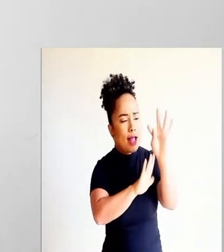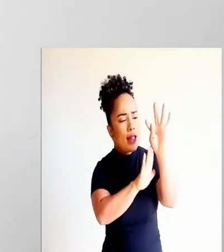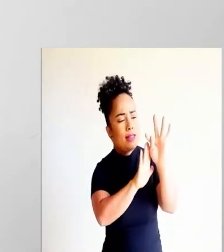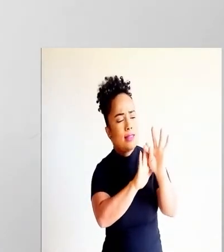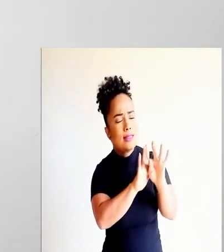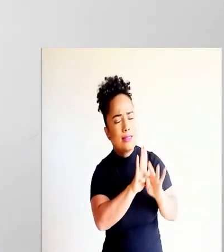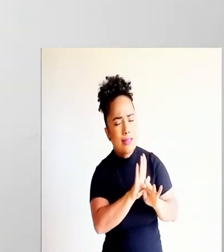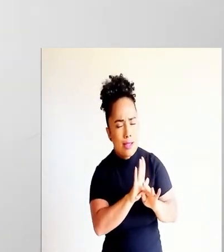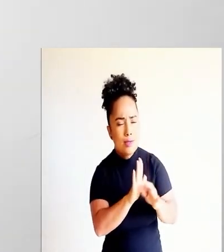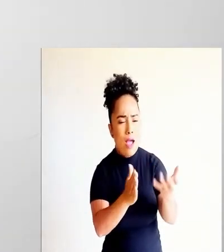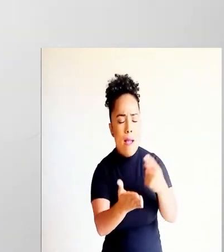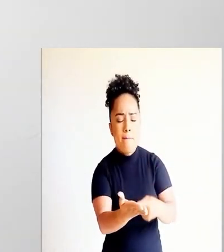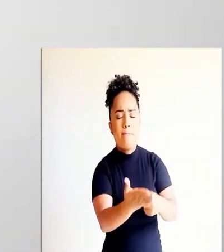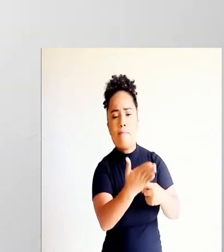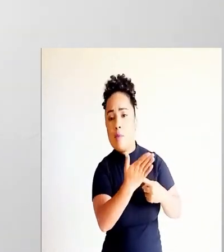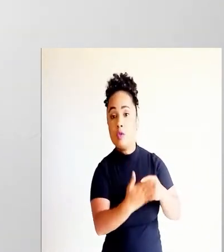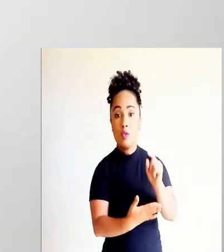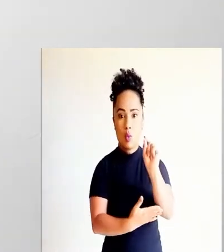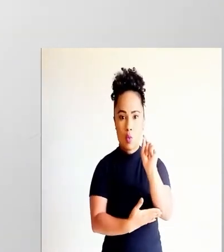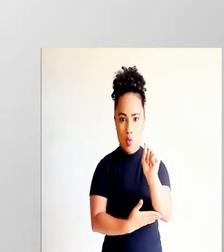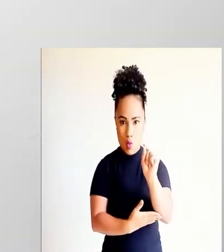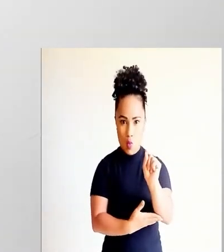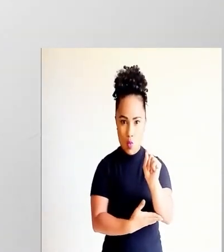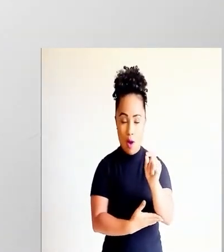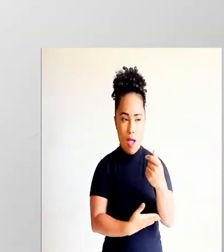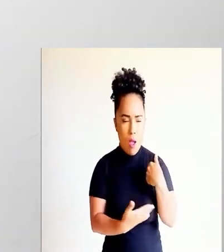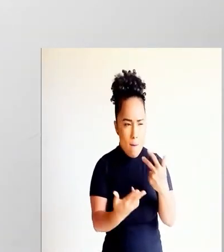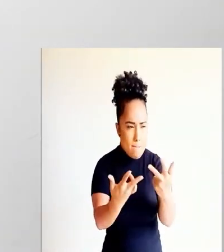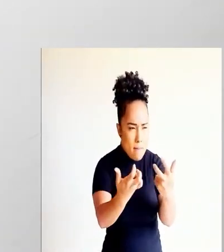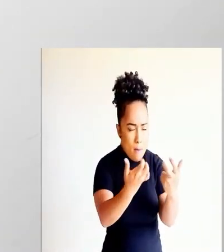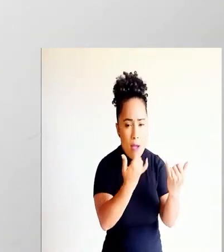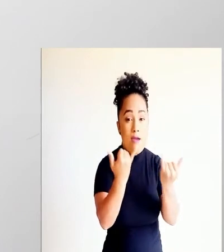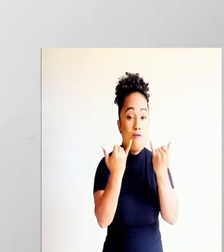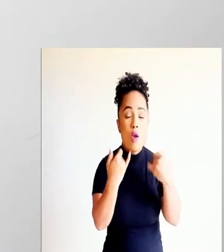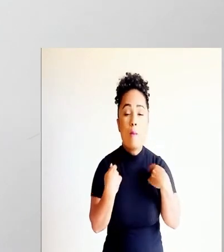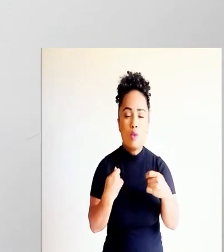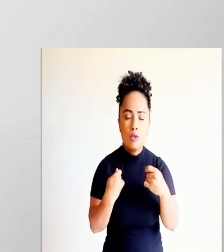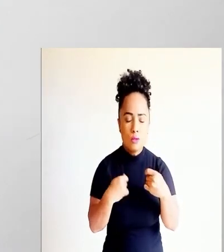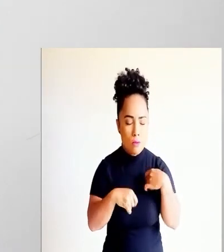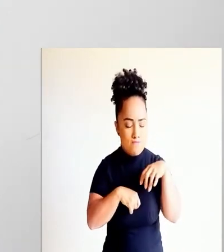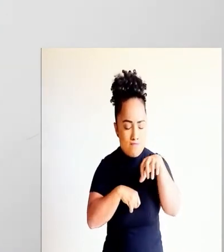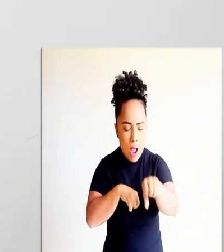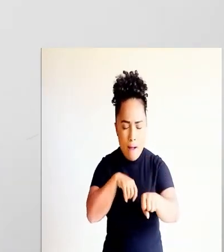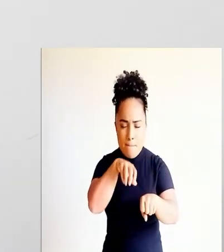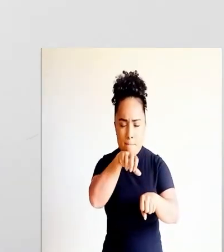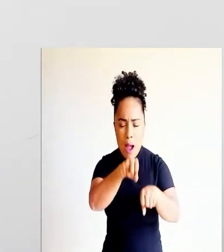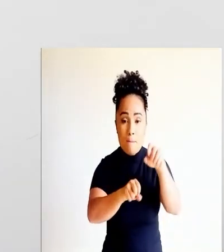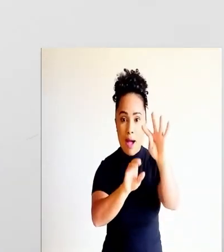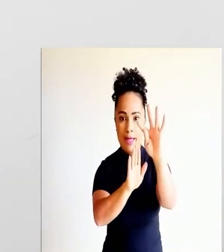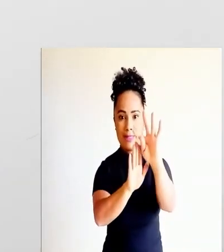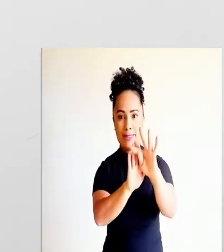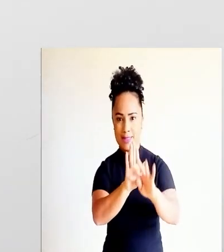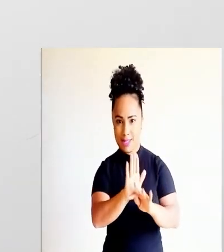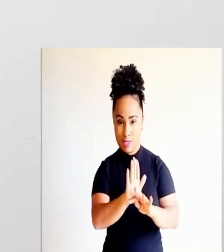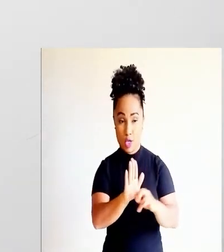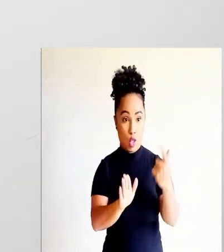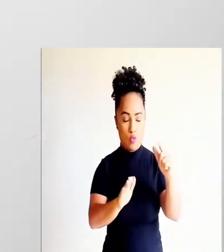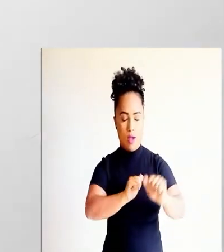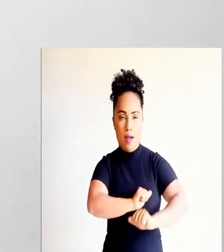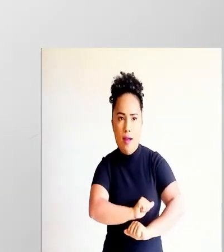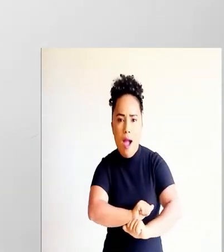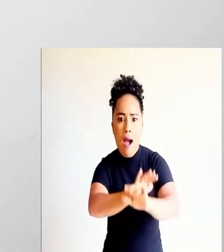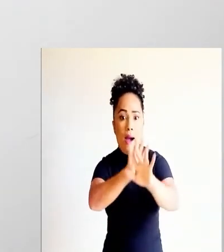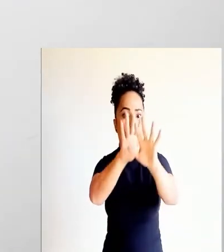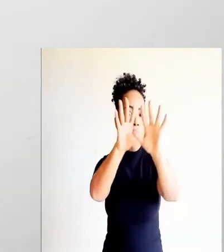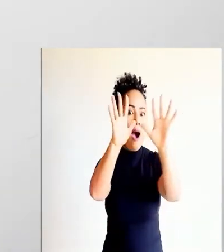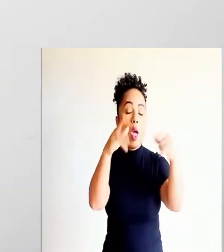que esse texto quer mesmo revelar? Para eu descobrir aquela informação, eu preciso fazer um mergulho no texto, porque